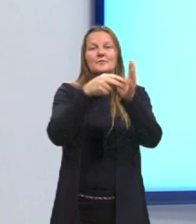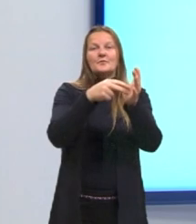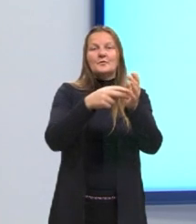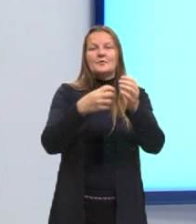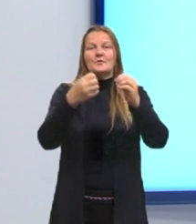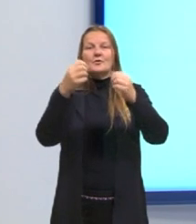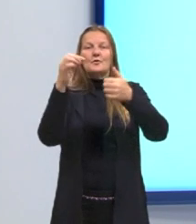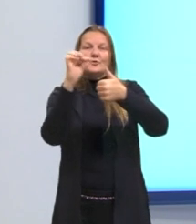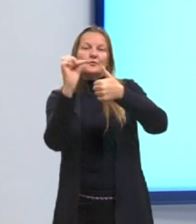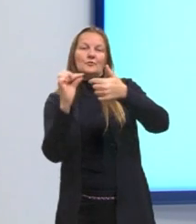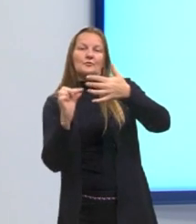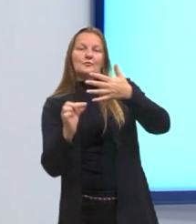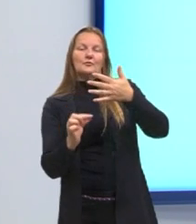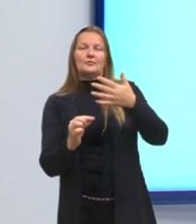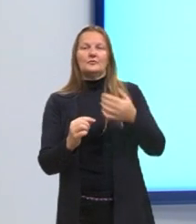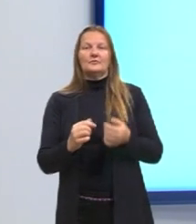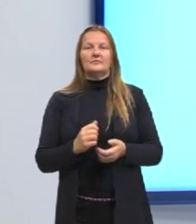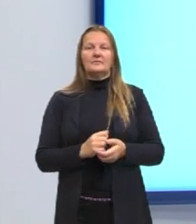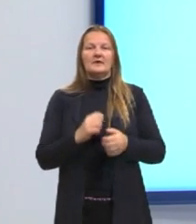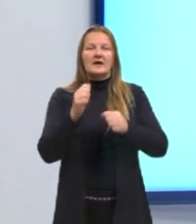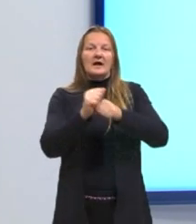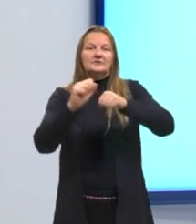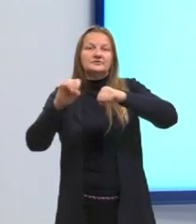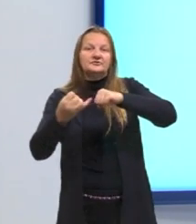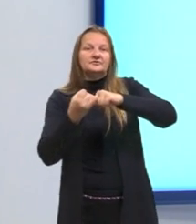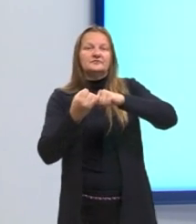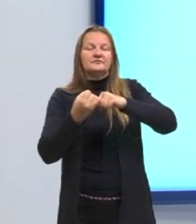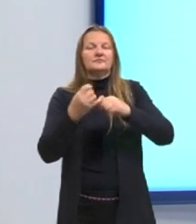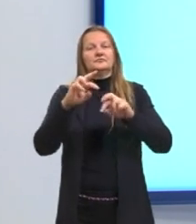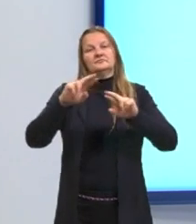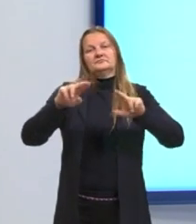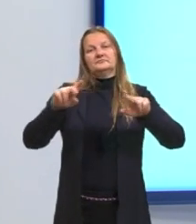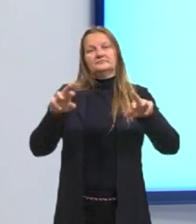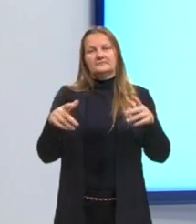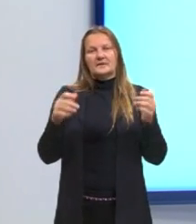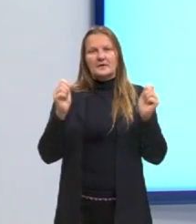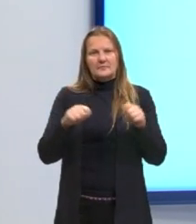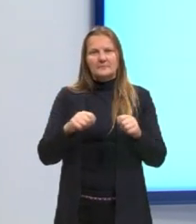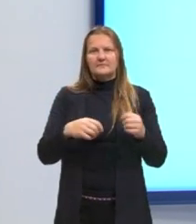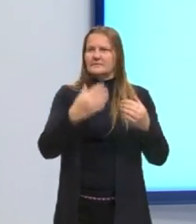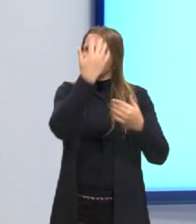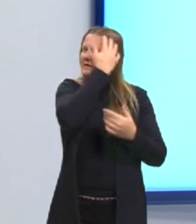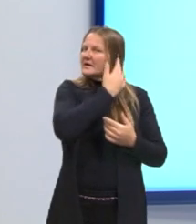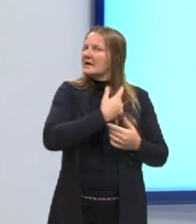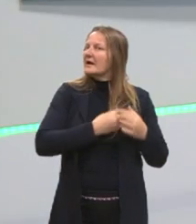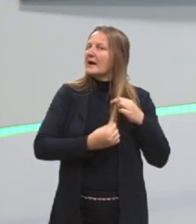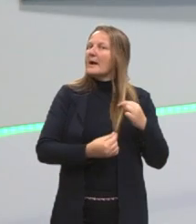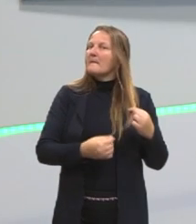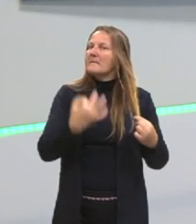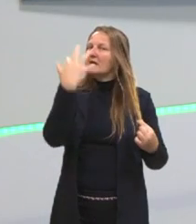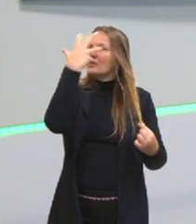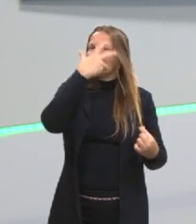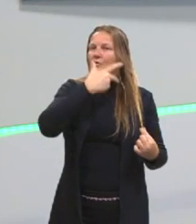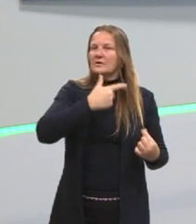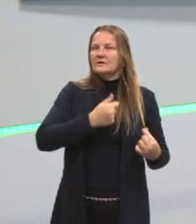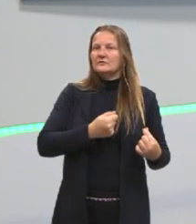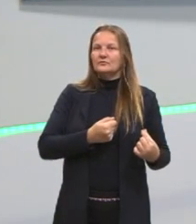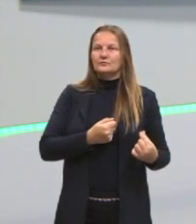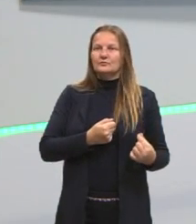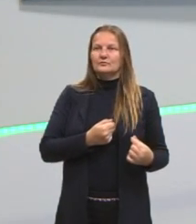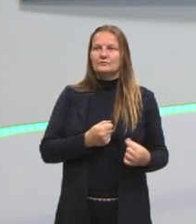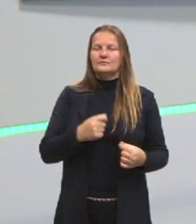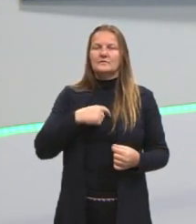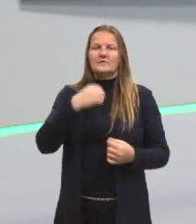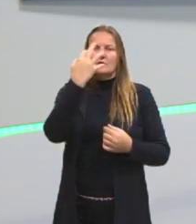outros termos. Então, este cabelo é bonito, este